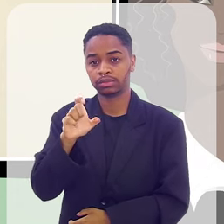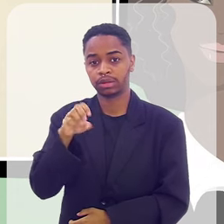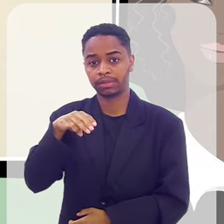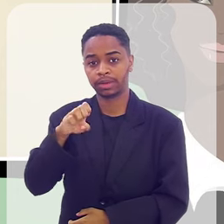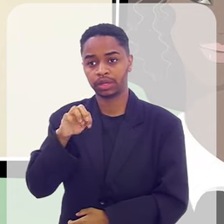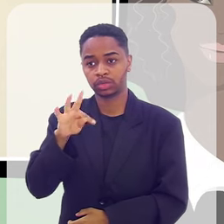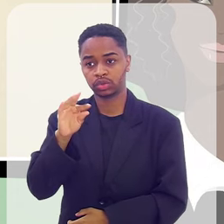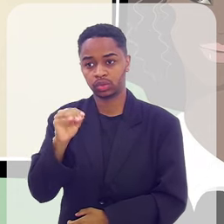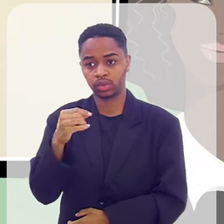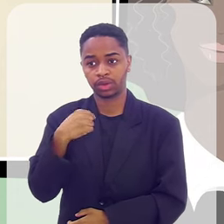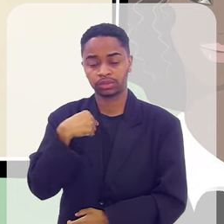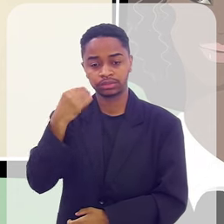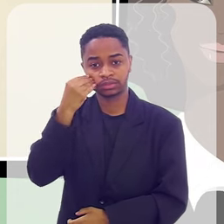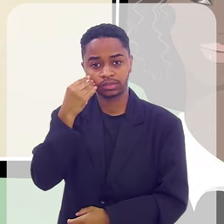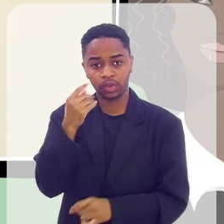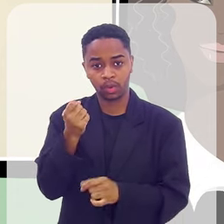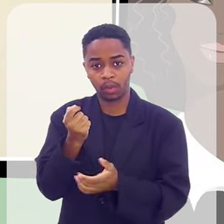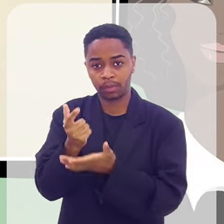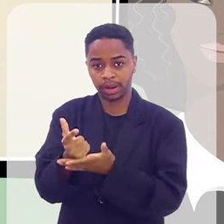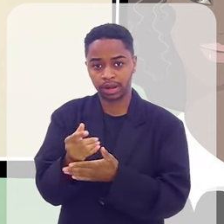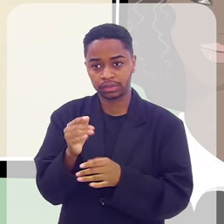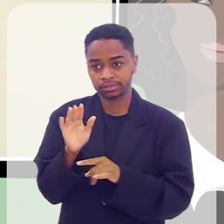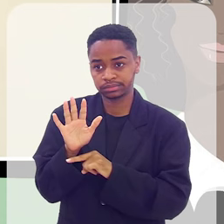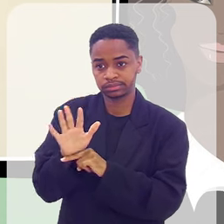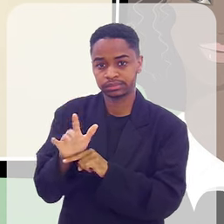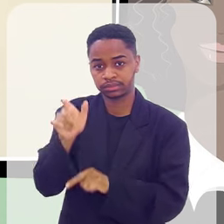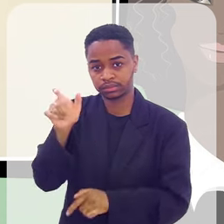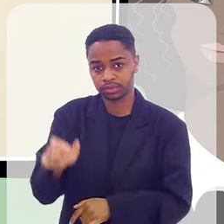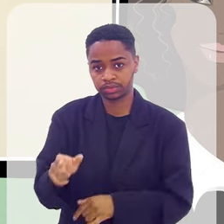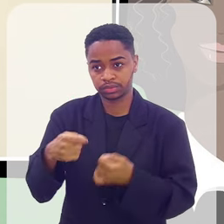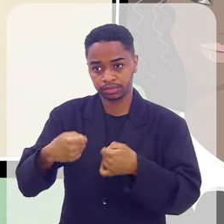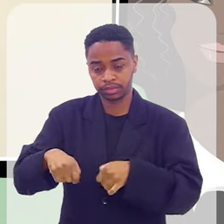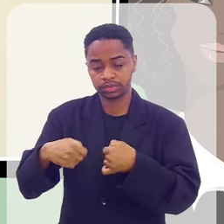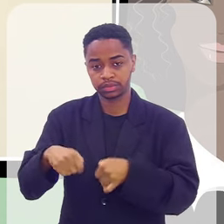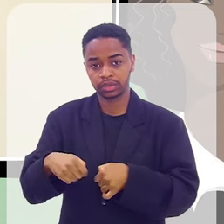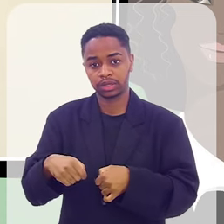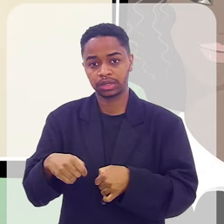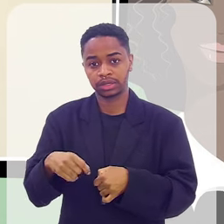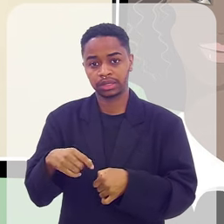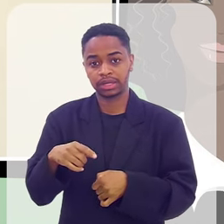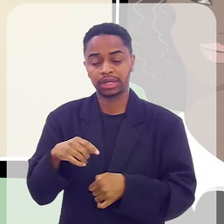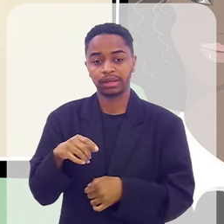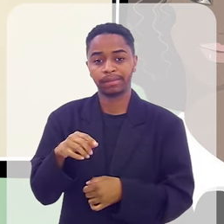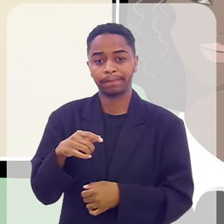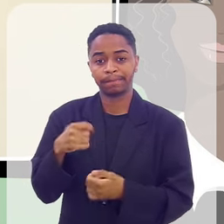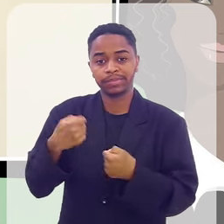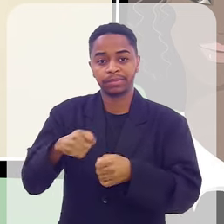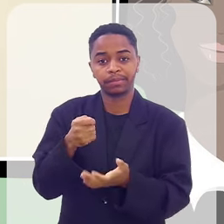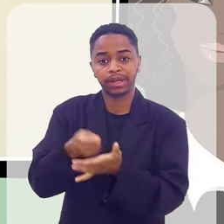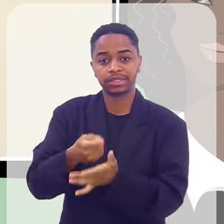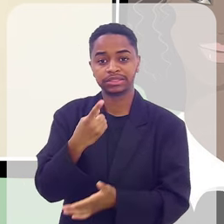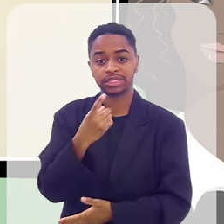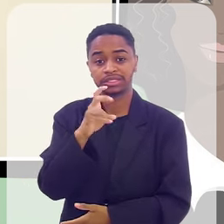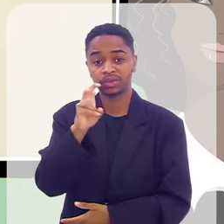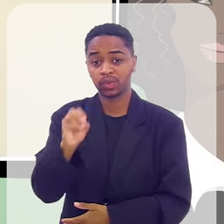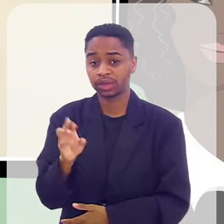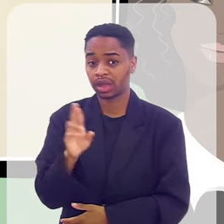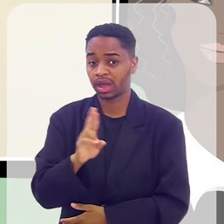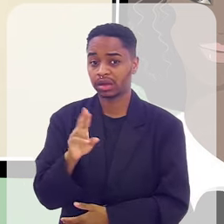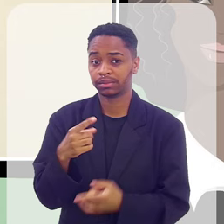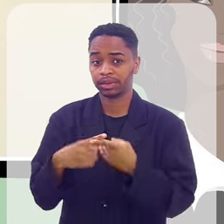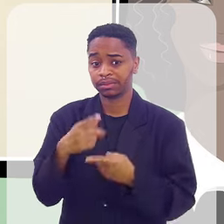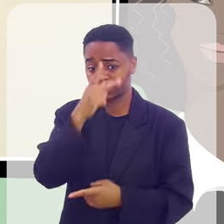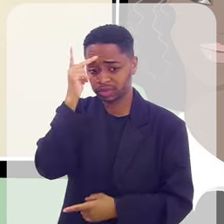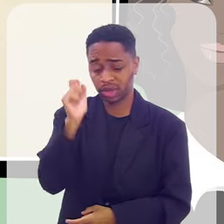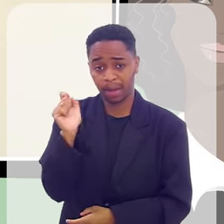para comprar para um morador que precisa estar tendo esse suplemento, 150, muito caro. Uma